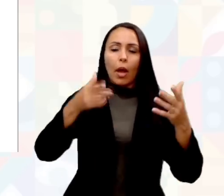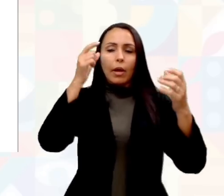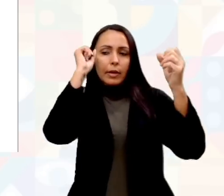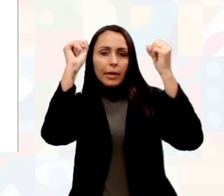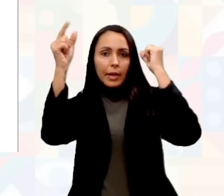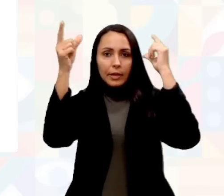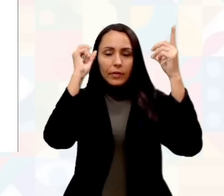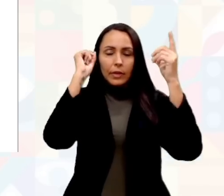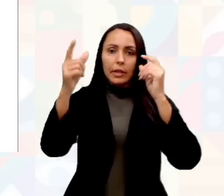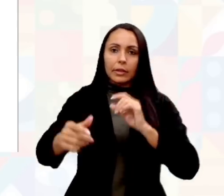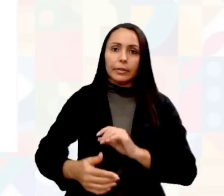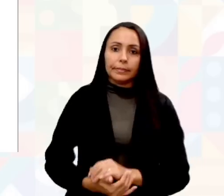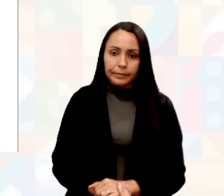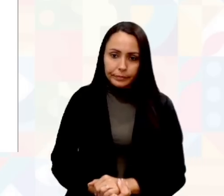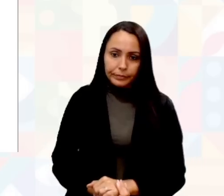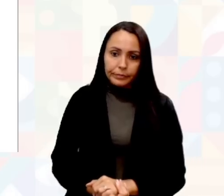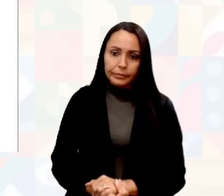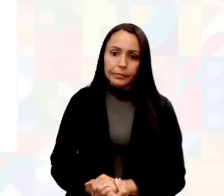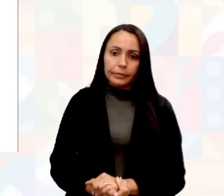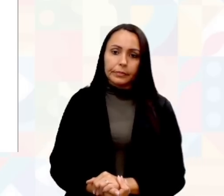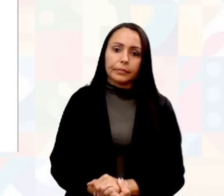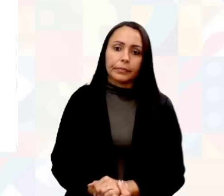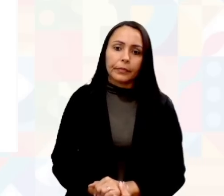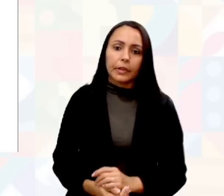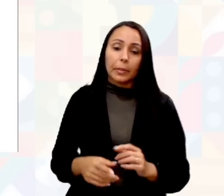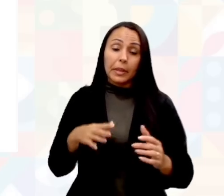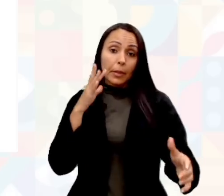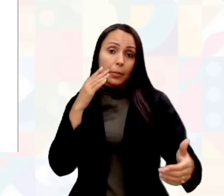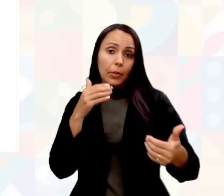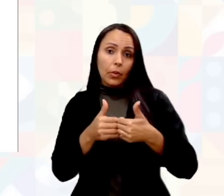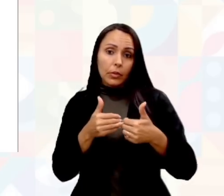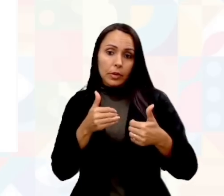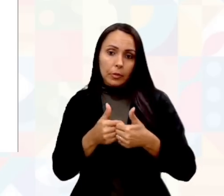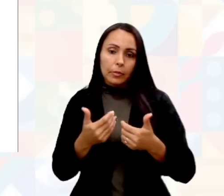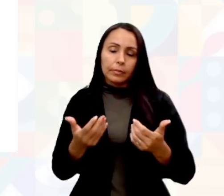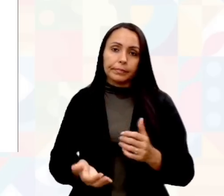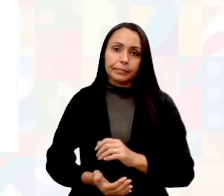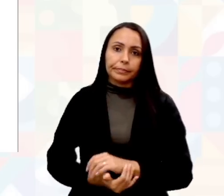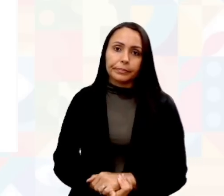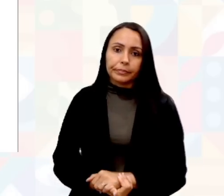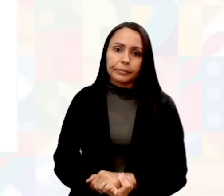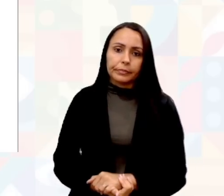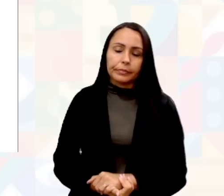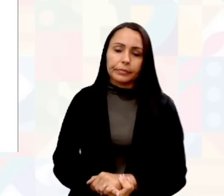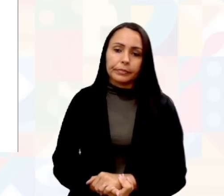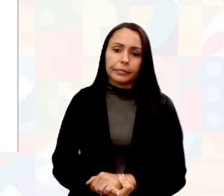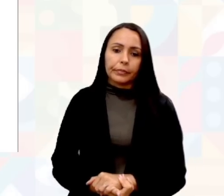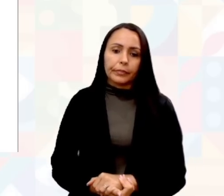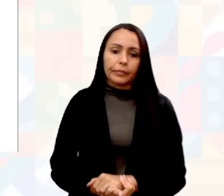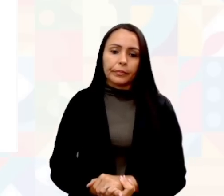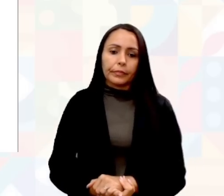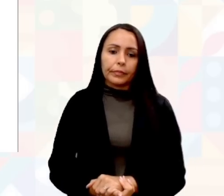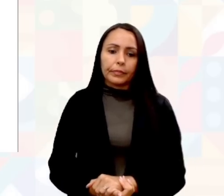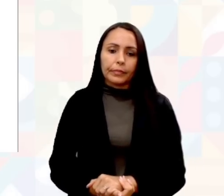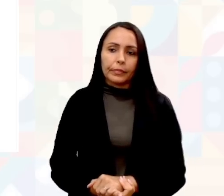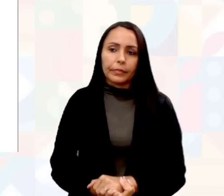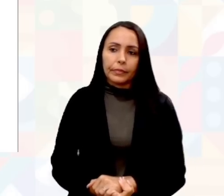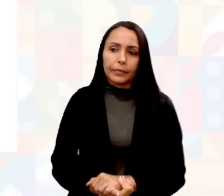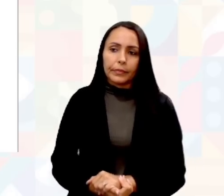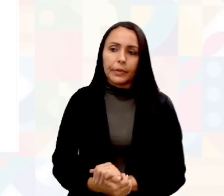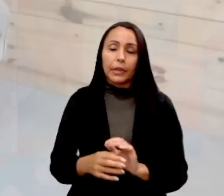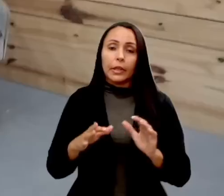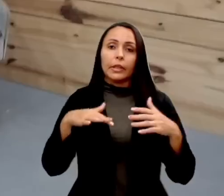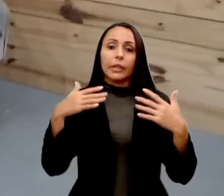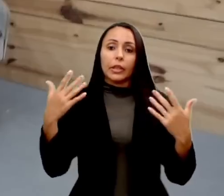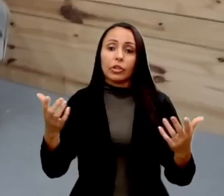inovação. Todo mundo está muito junto, muito próximo. Então as conversas, elas acontecem de forma muito fluida, mais tranquila. E aí a gente vai